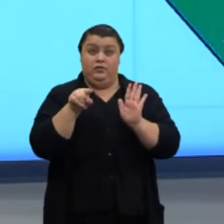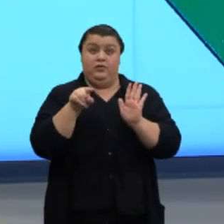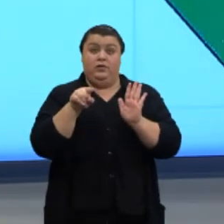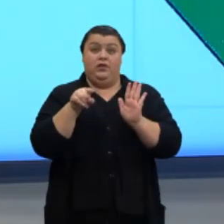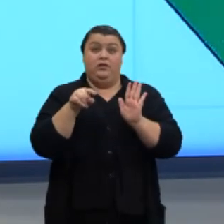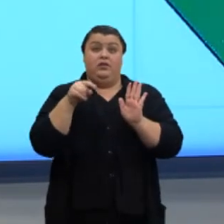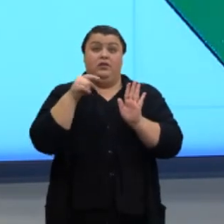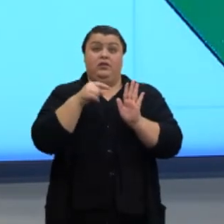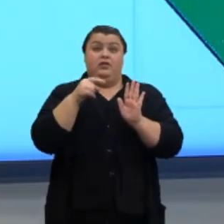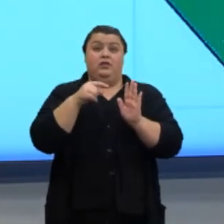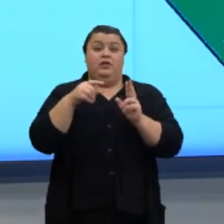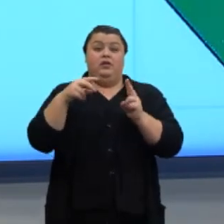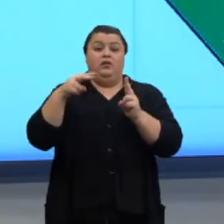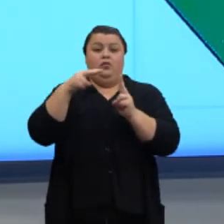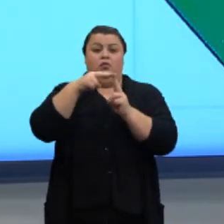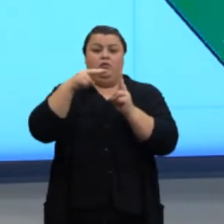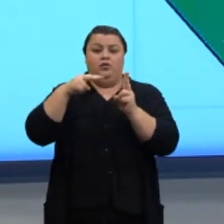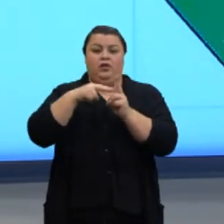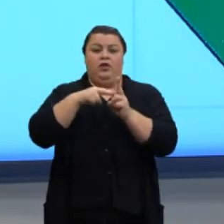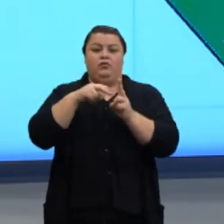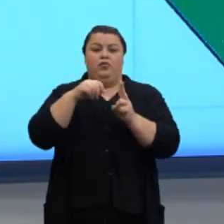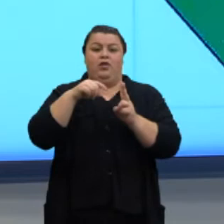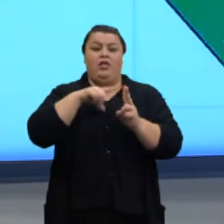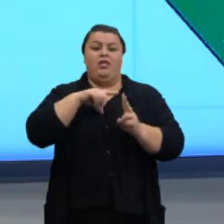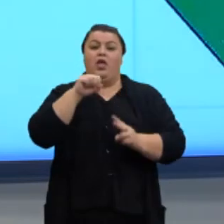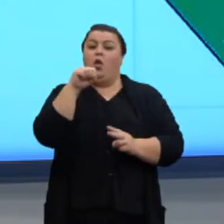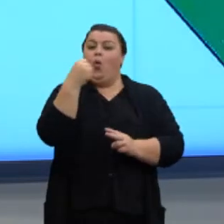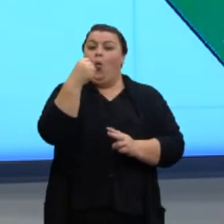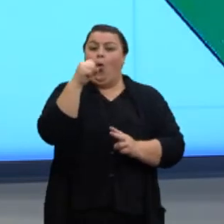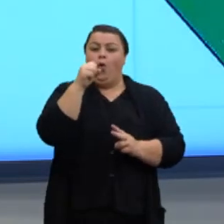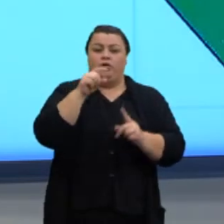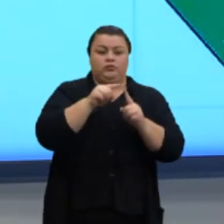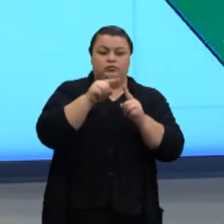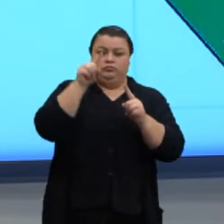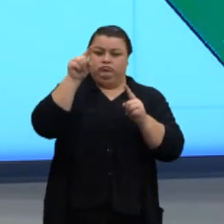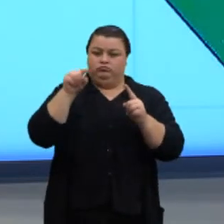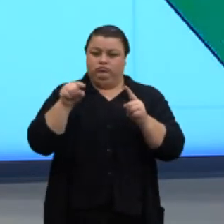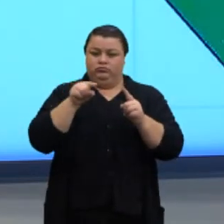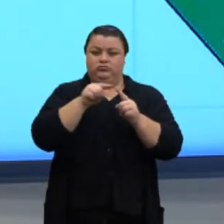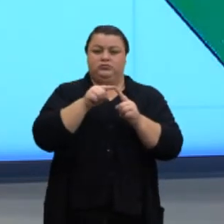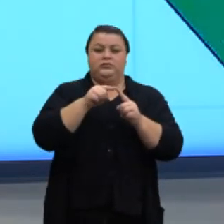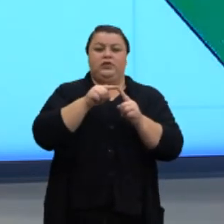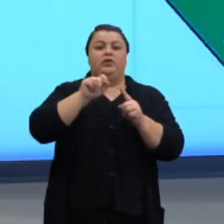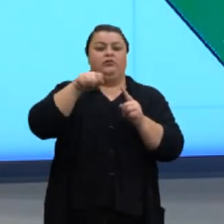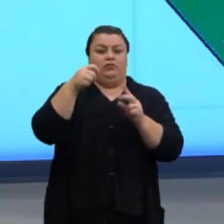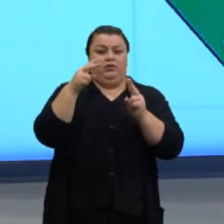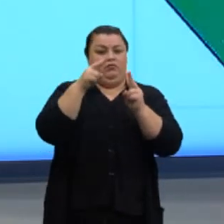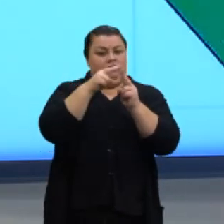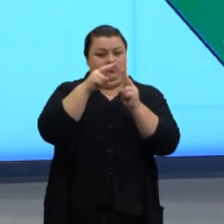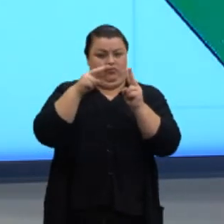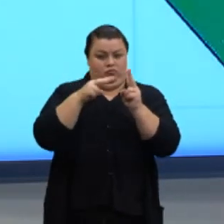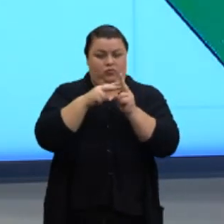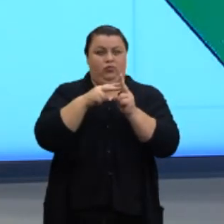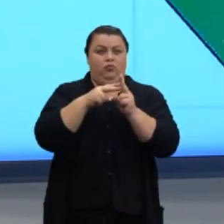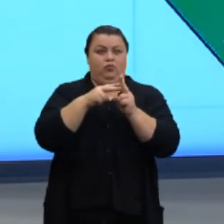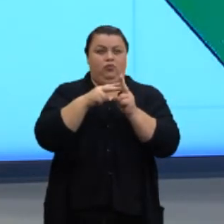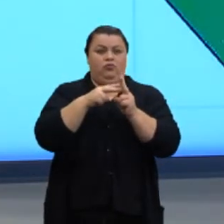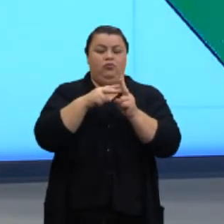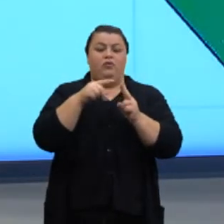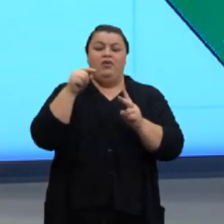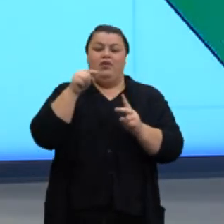formado por oito triângulos. Então, octaedro de oito. E esses